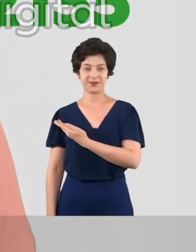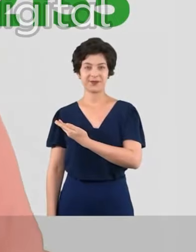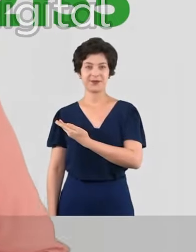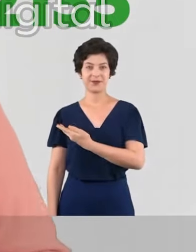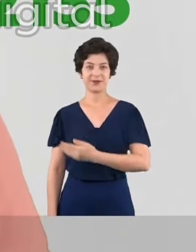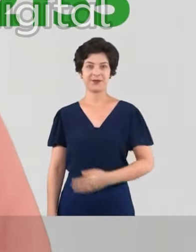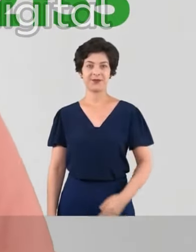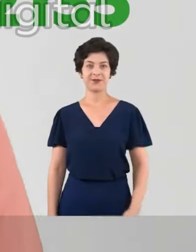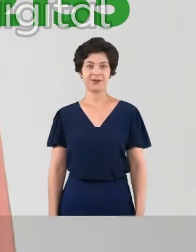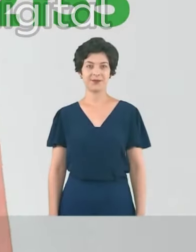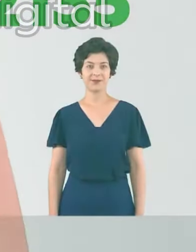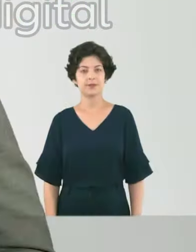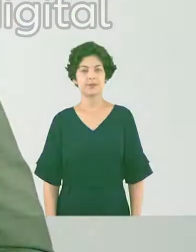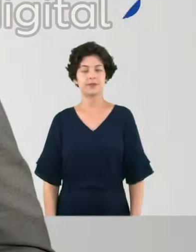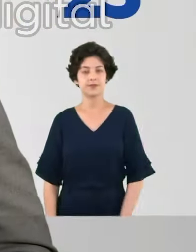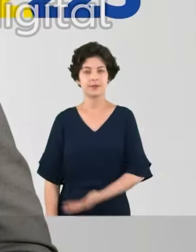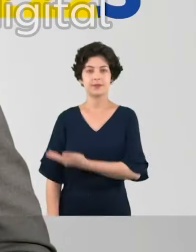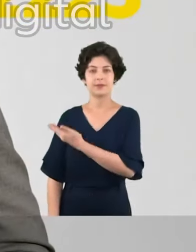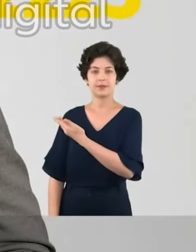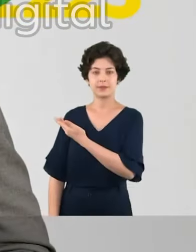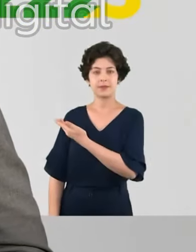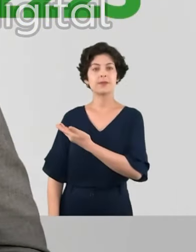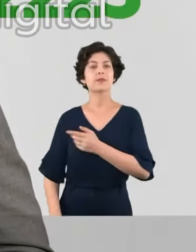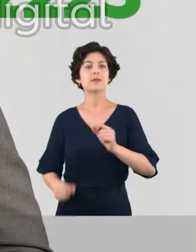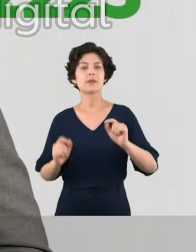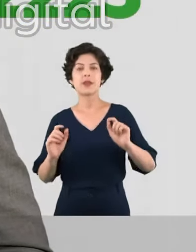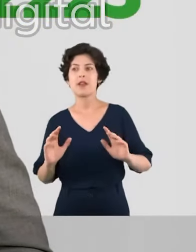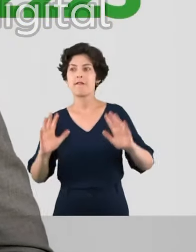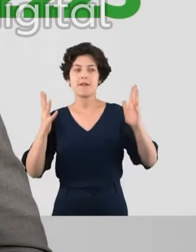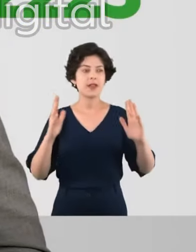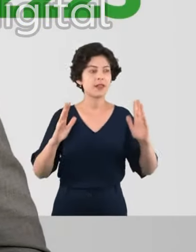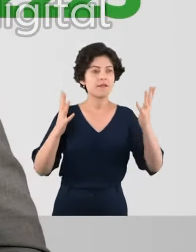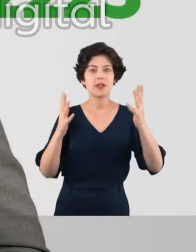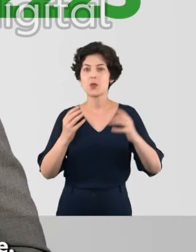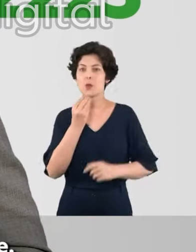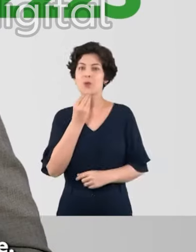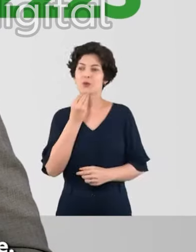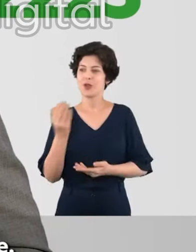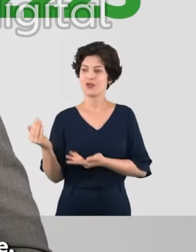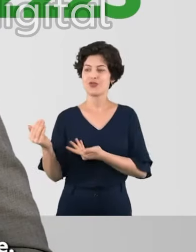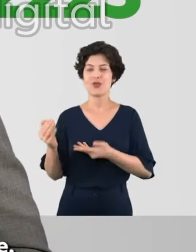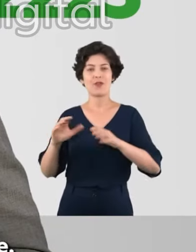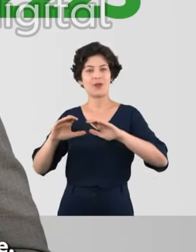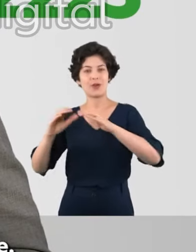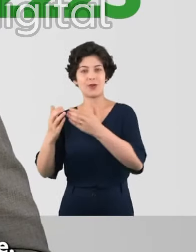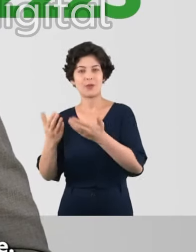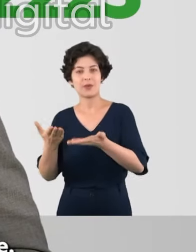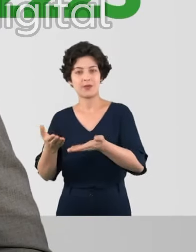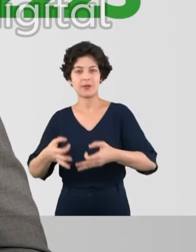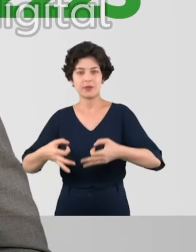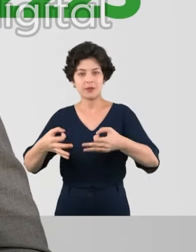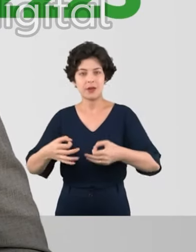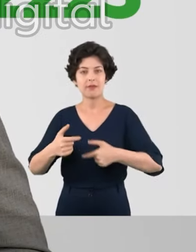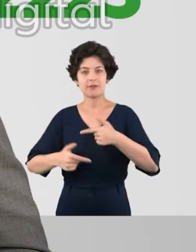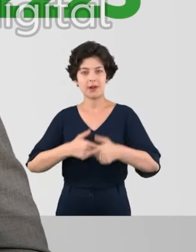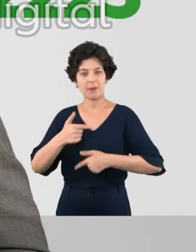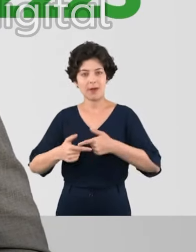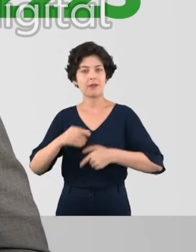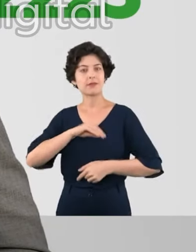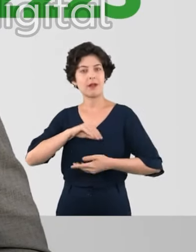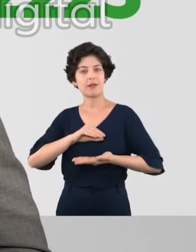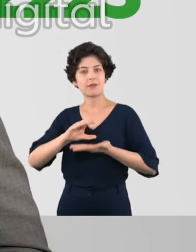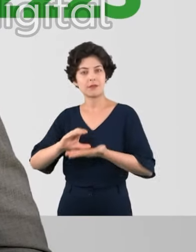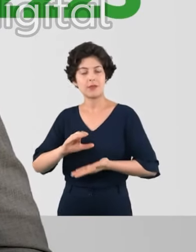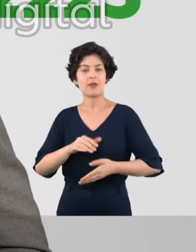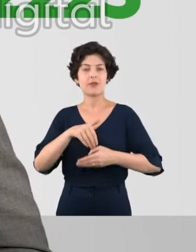22-135. Sou Márcio Santos. Eventos geram oportunidade, principalmente aos jovens da comunidade. Dignidade, trabalho